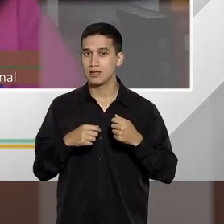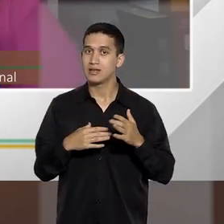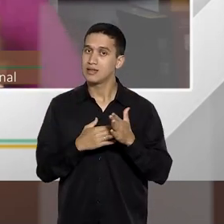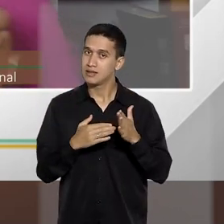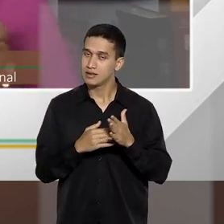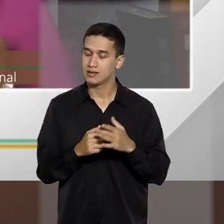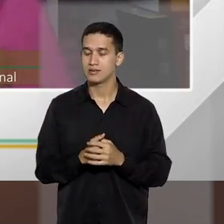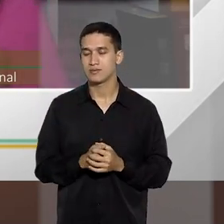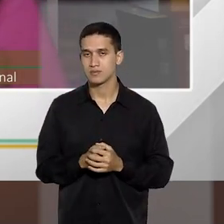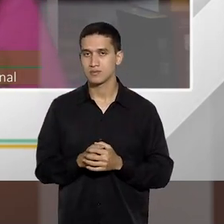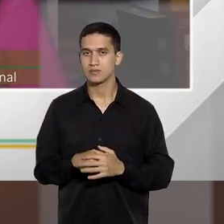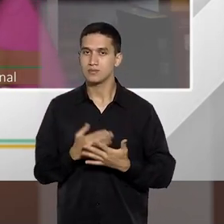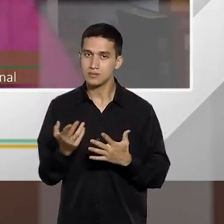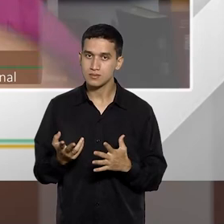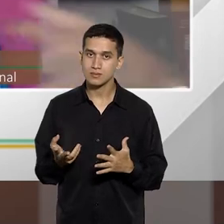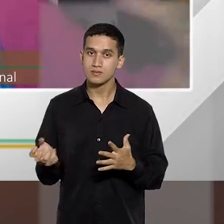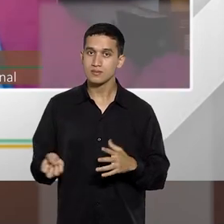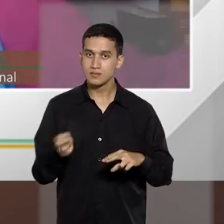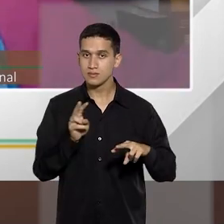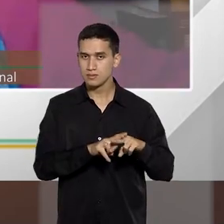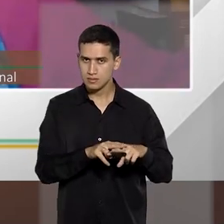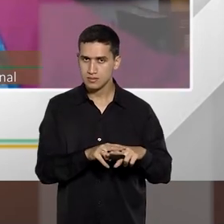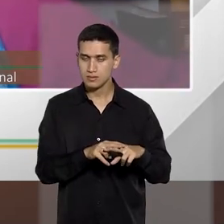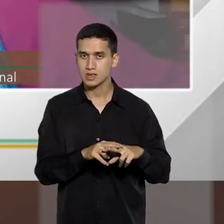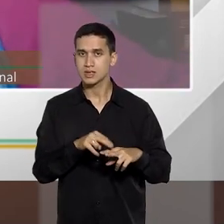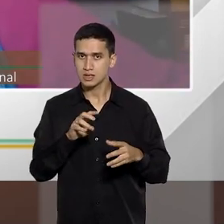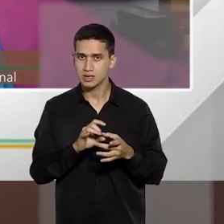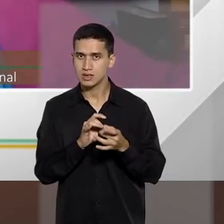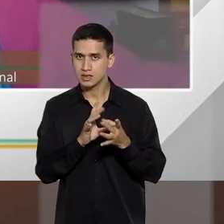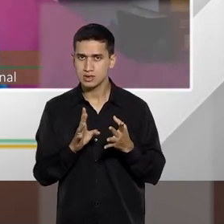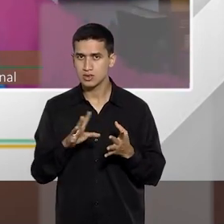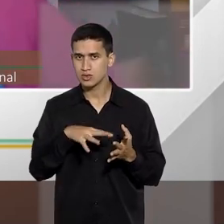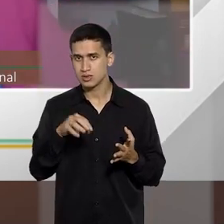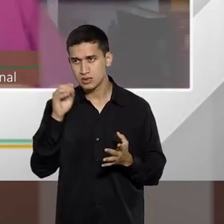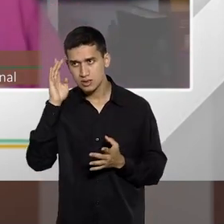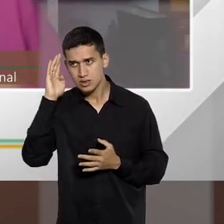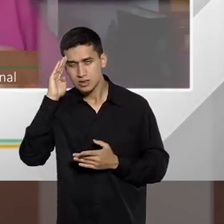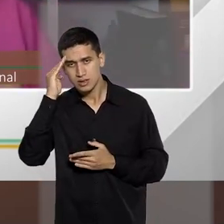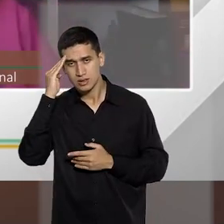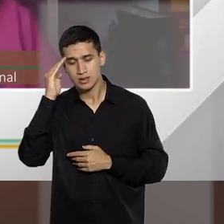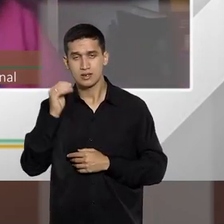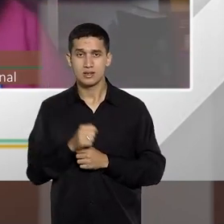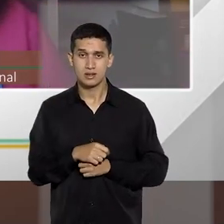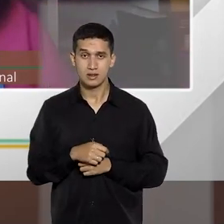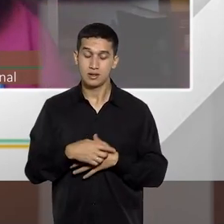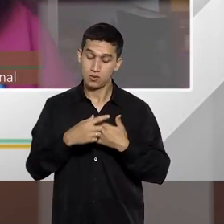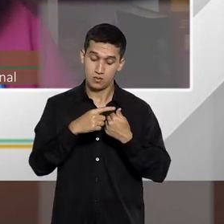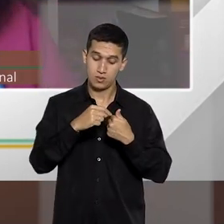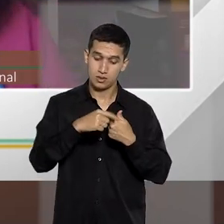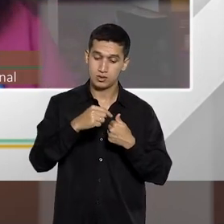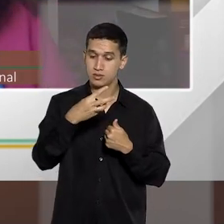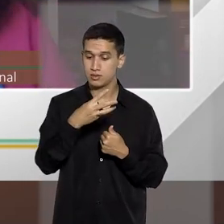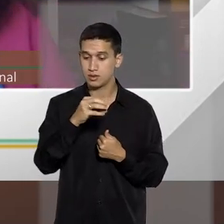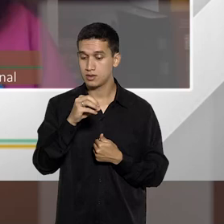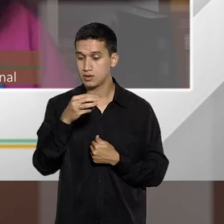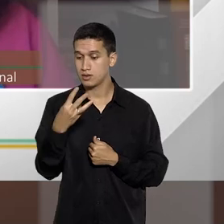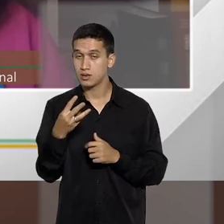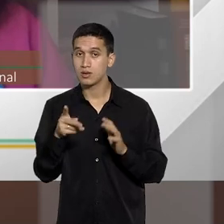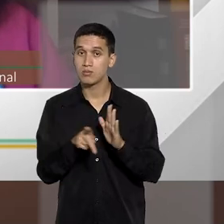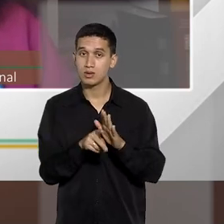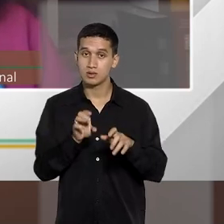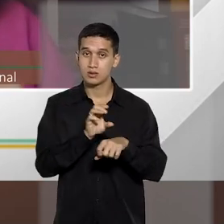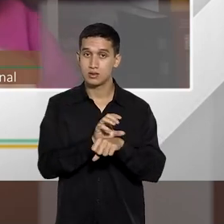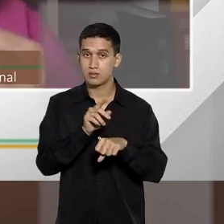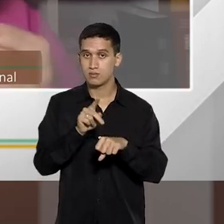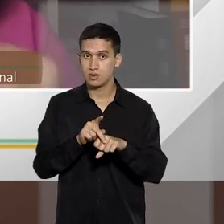então, prisão, interpretação restritiva, liberdade, interpretação extensiva, e aí o artigo 303 do Código de Processo